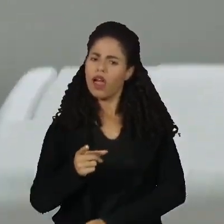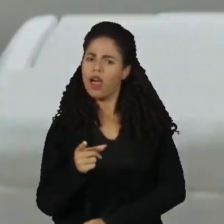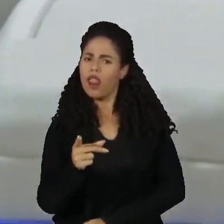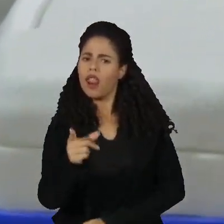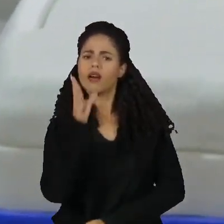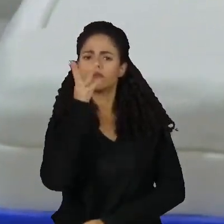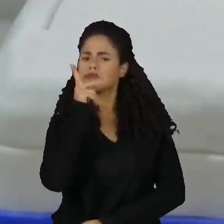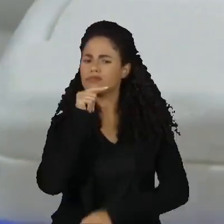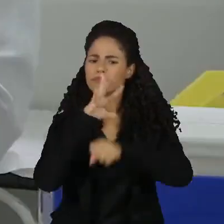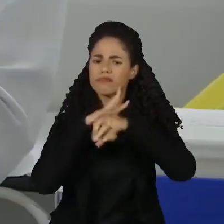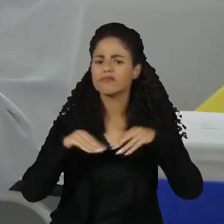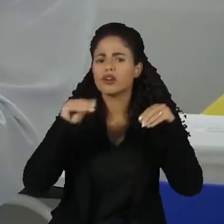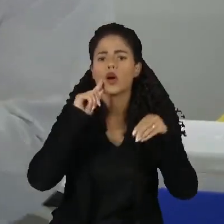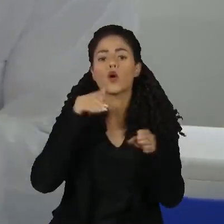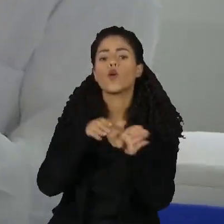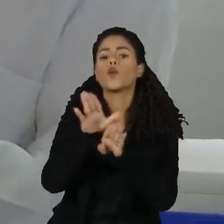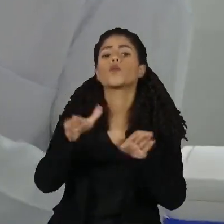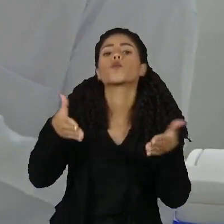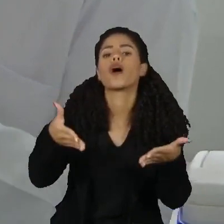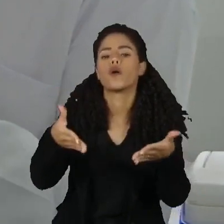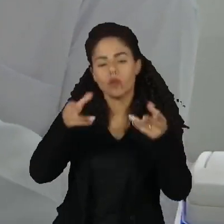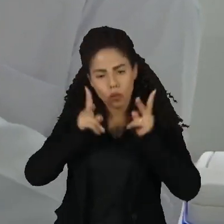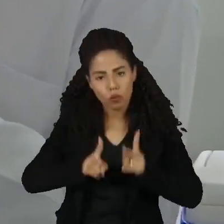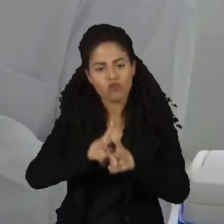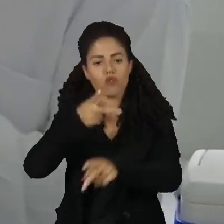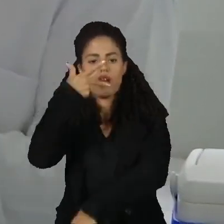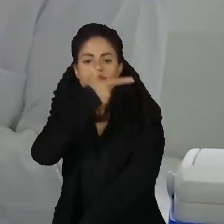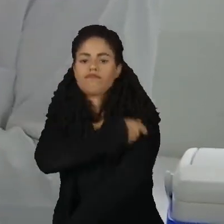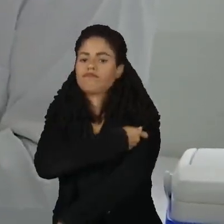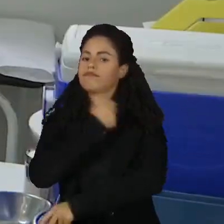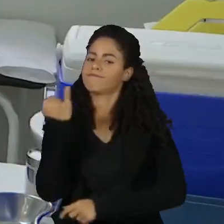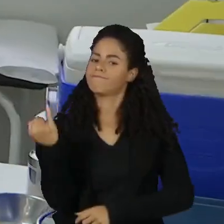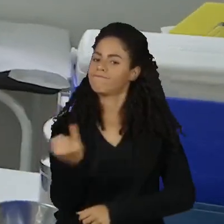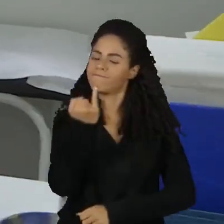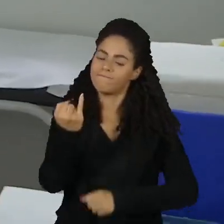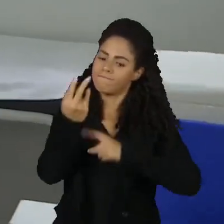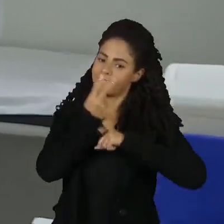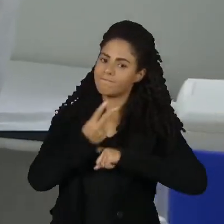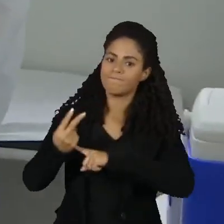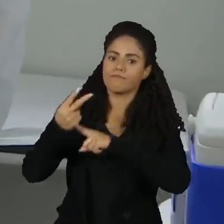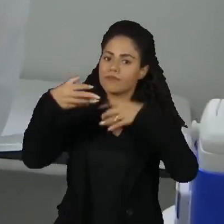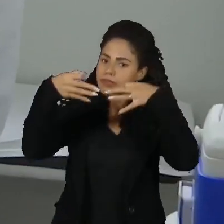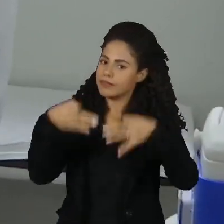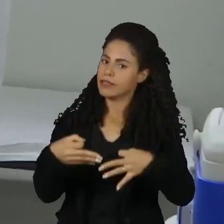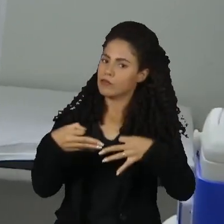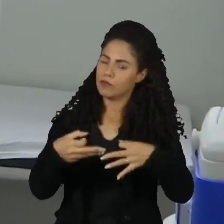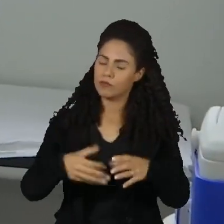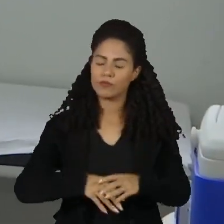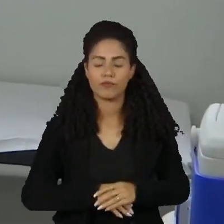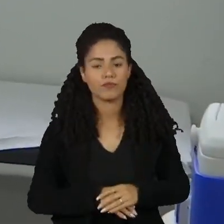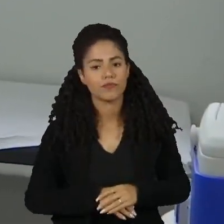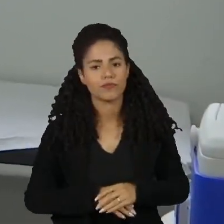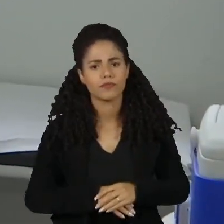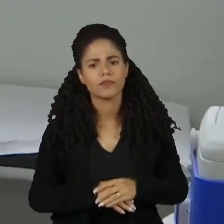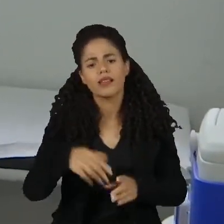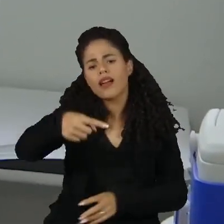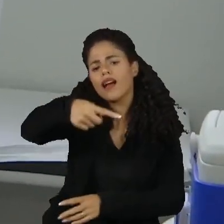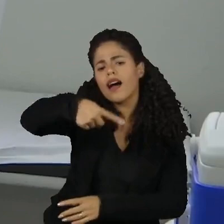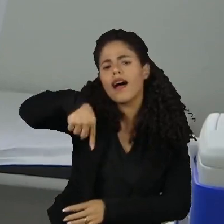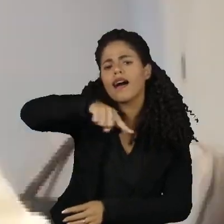recomendação continua a mesma. Manter o esquema vacinal sempre completo e em dia. As pessoas que estão